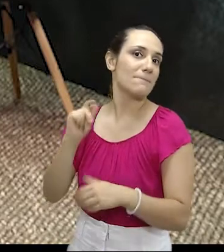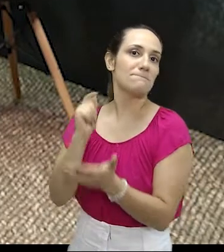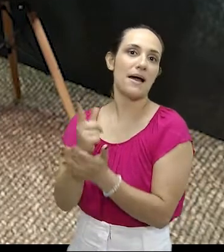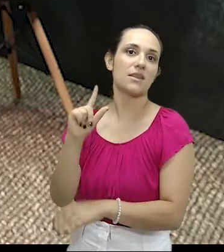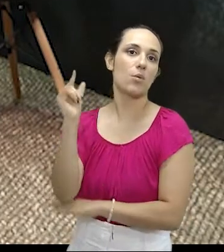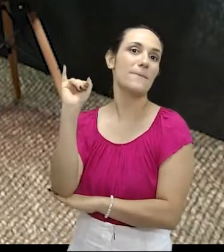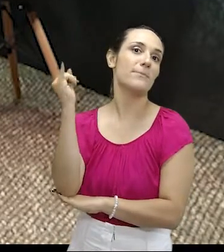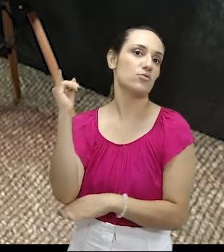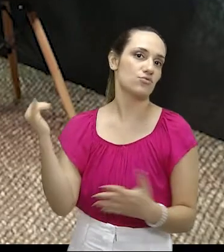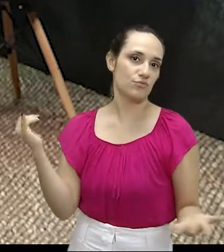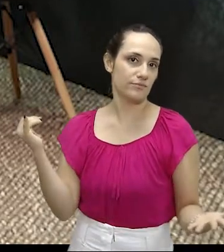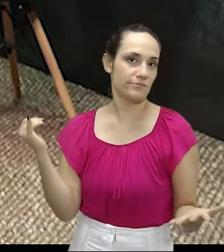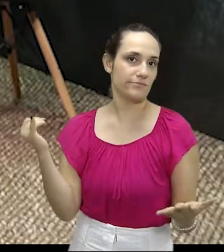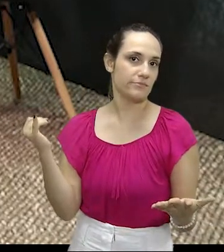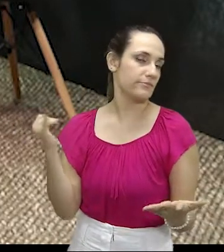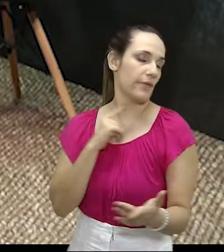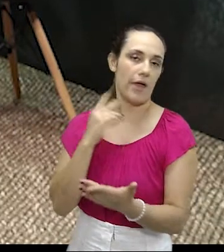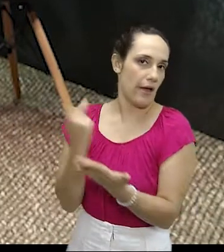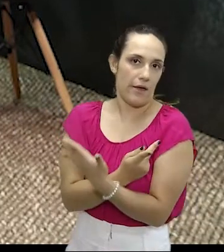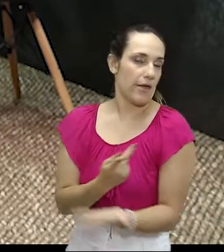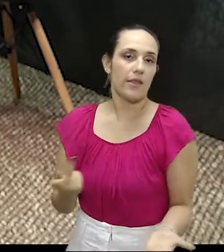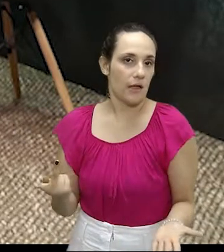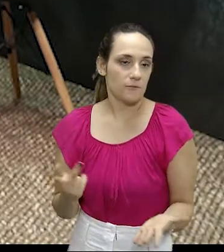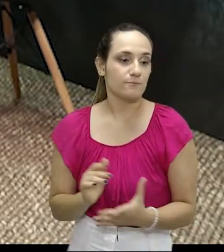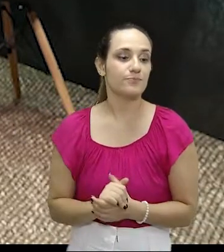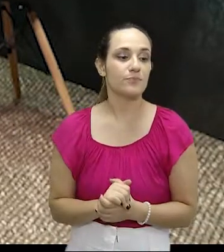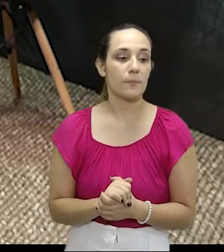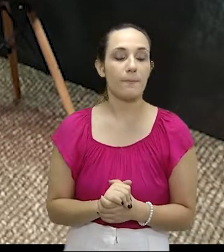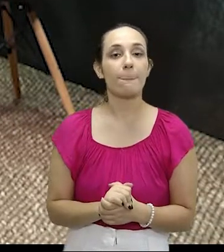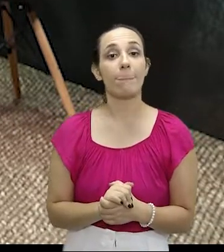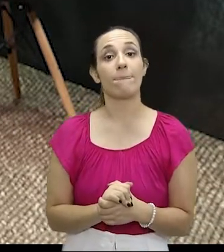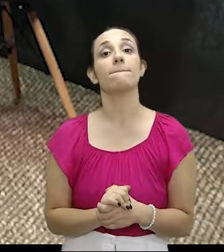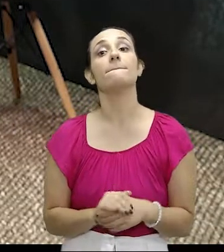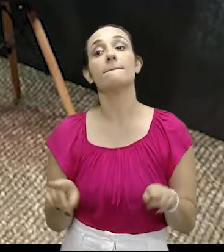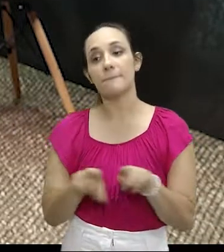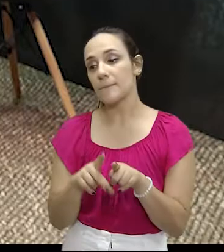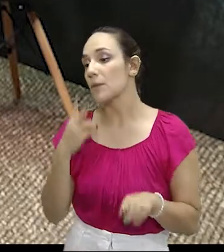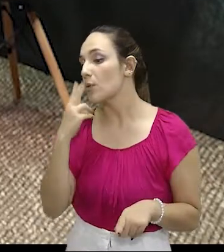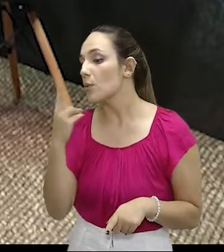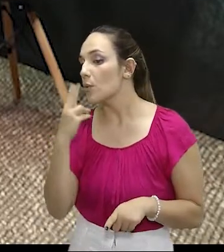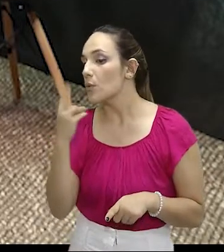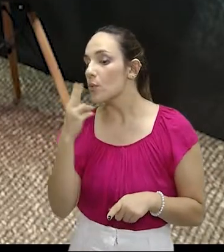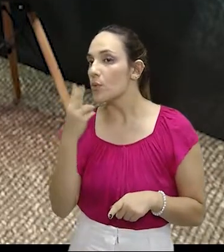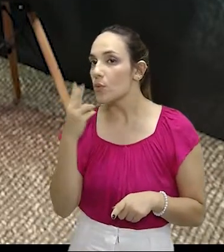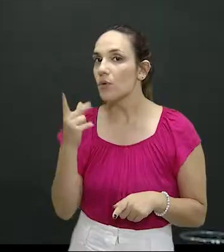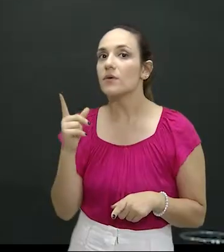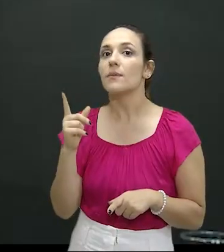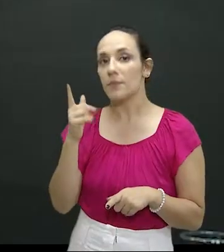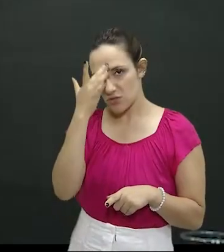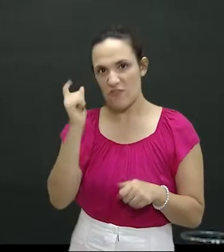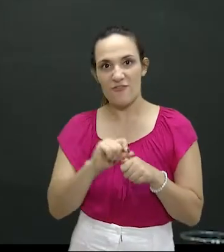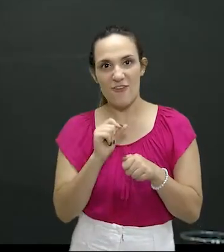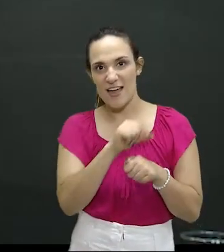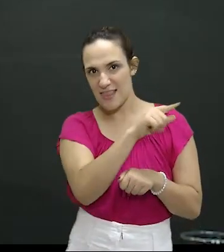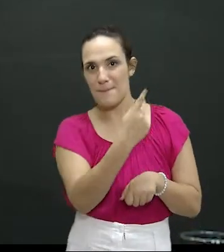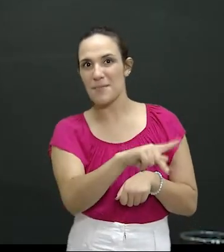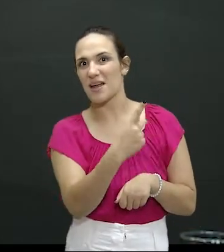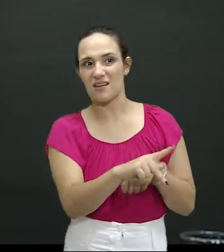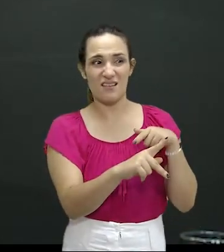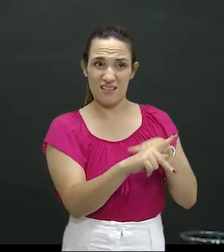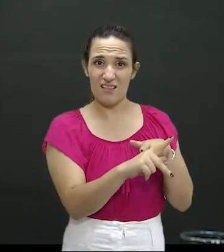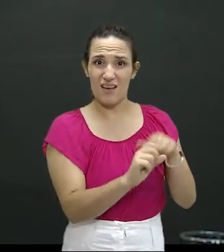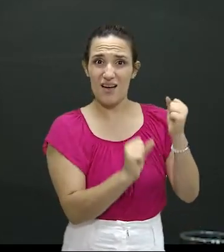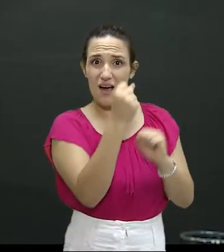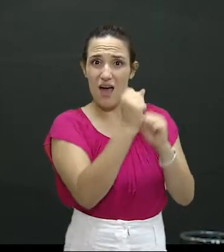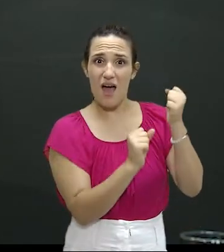deixa de pagar esses tributos. E também há o cigarro, cujas fábricas são principalmente no Paraguai. E muitas dessas fábricas,